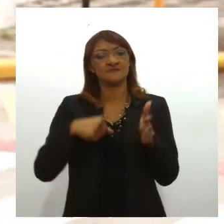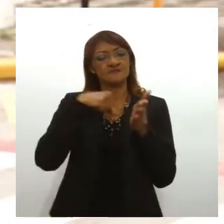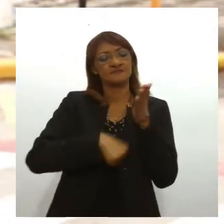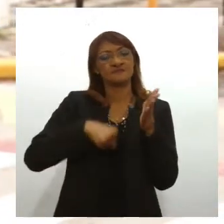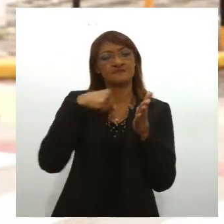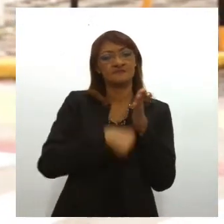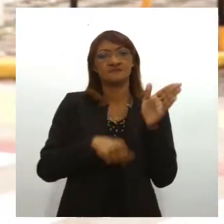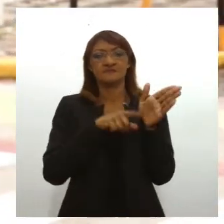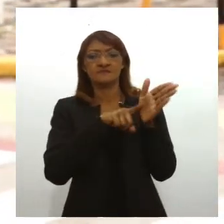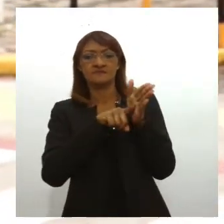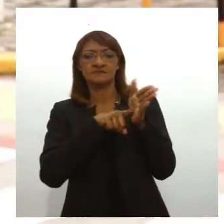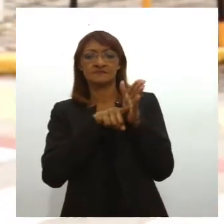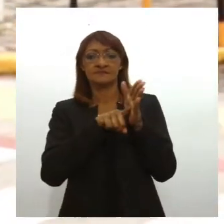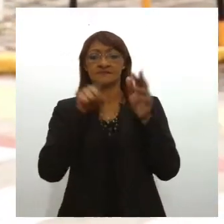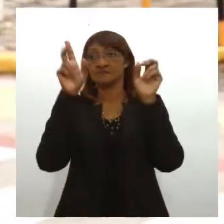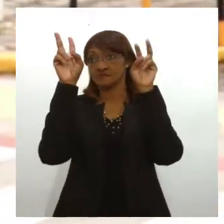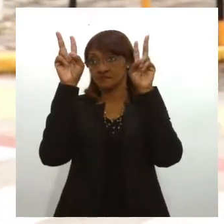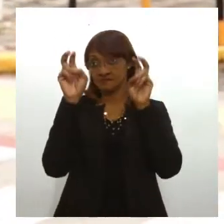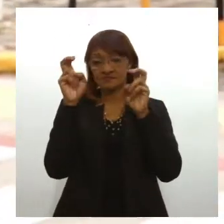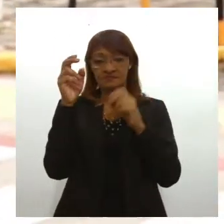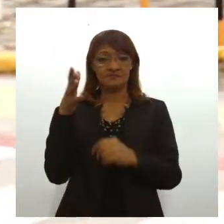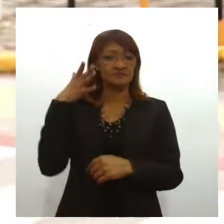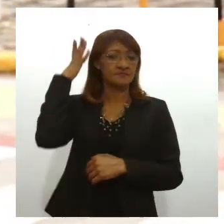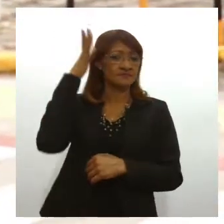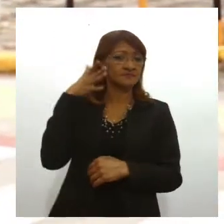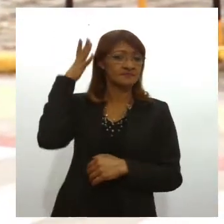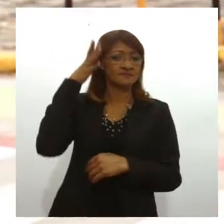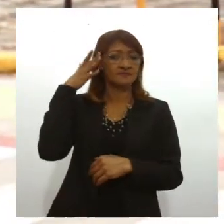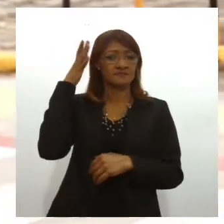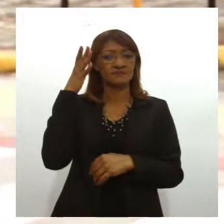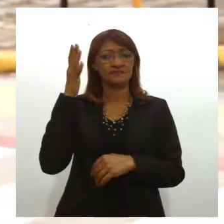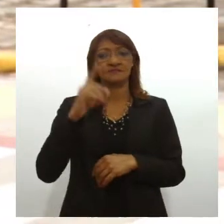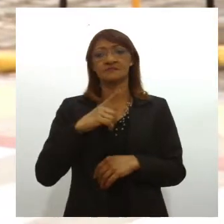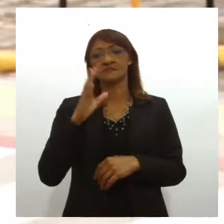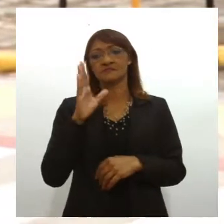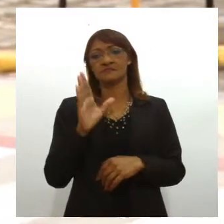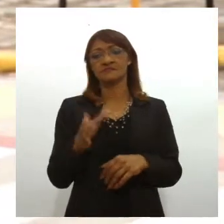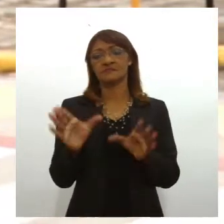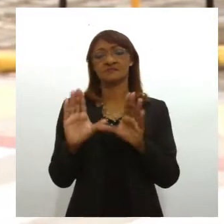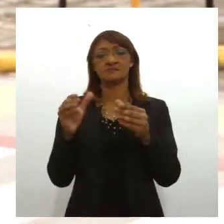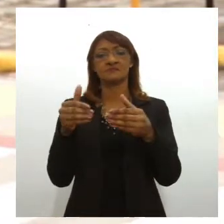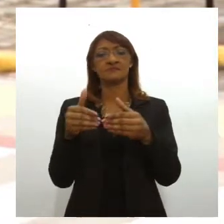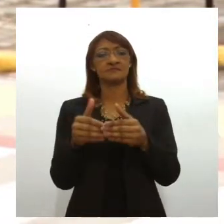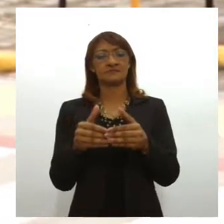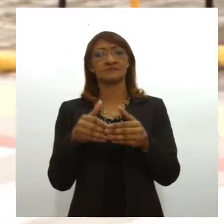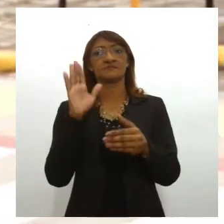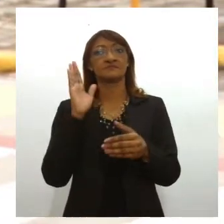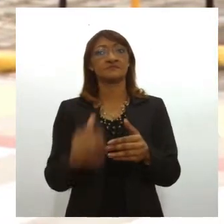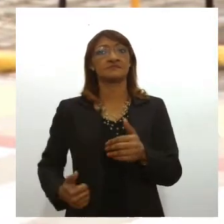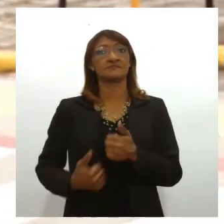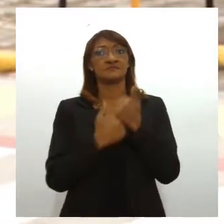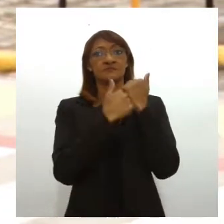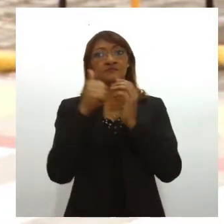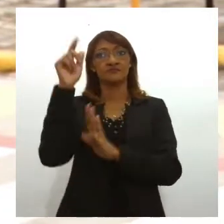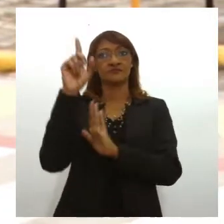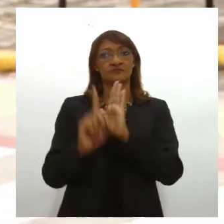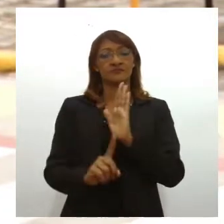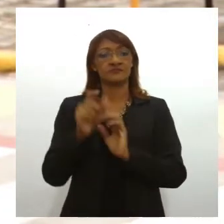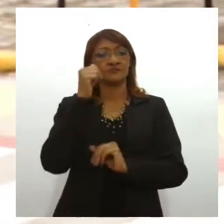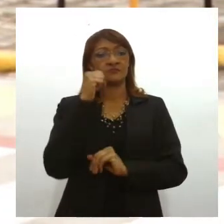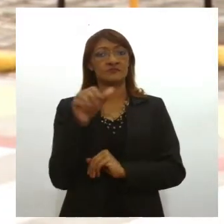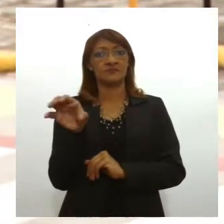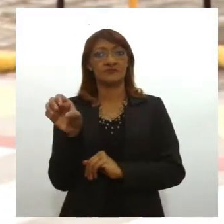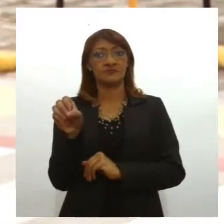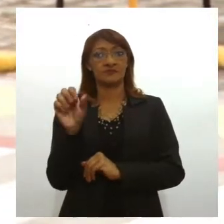Este é o tema do ciclo de palestras que está sendo promovido pela Comissão de Defesa dos Direitos da Mulher, da OAB,